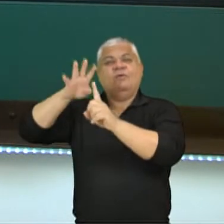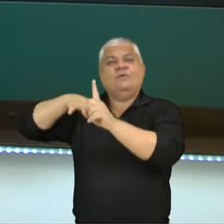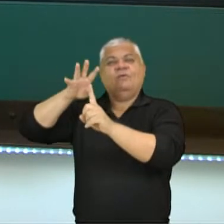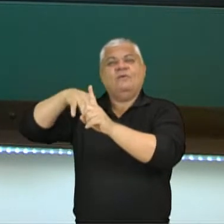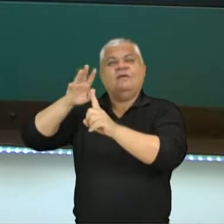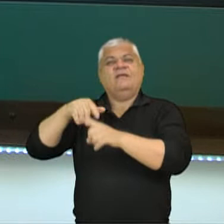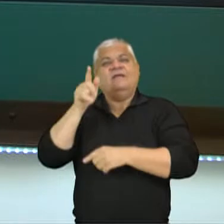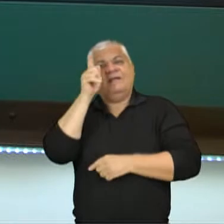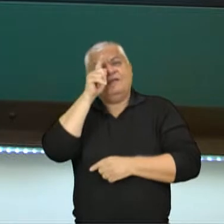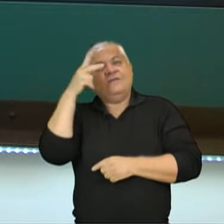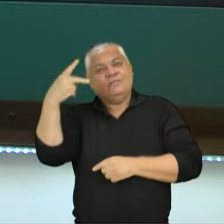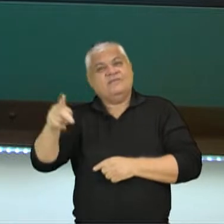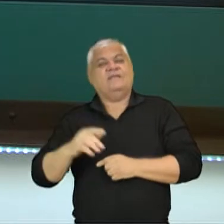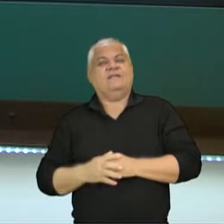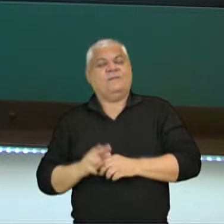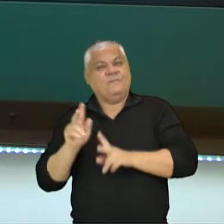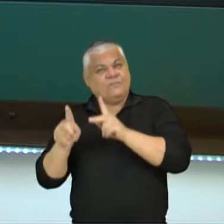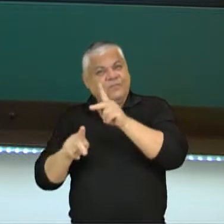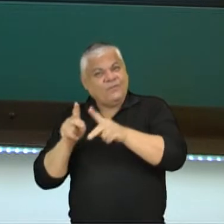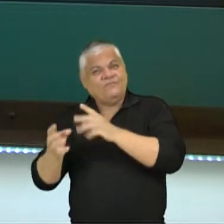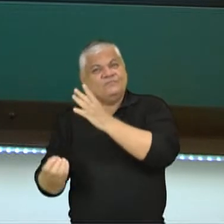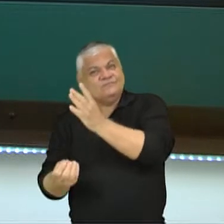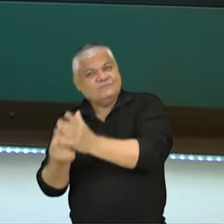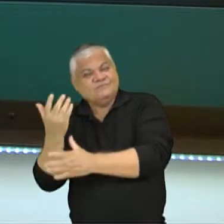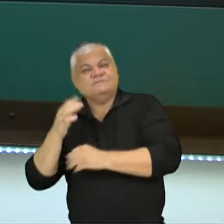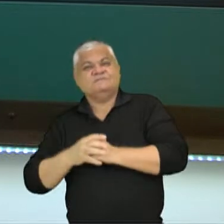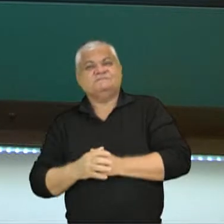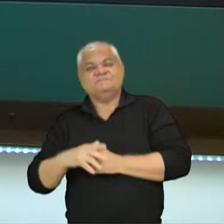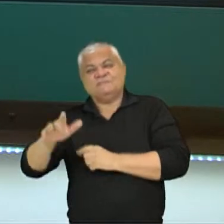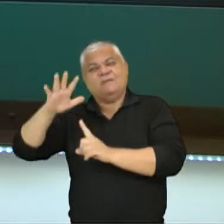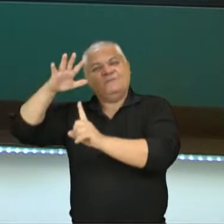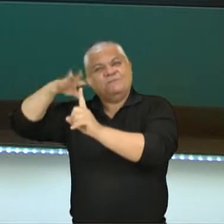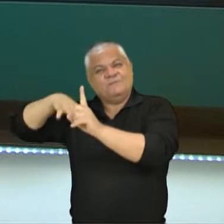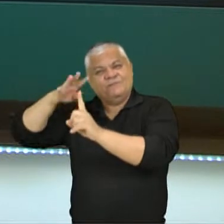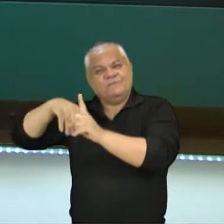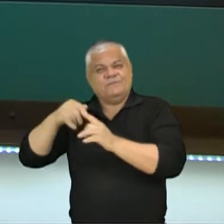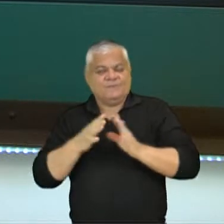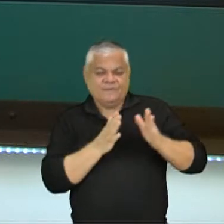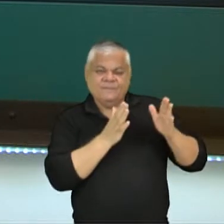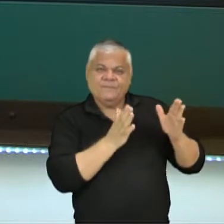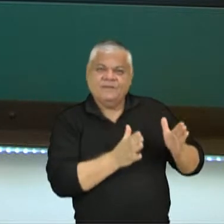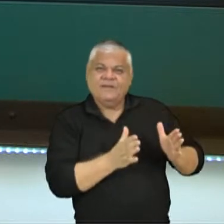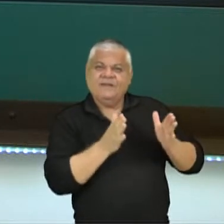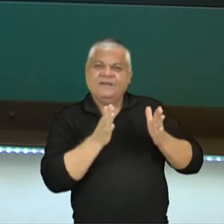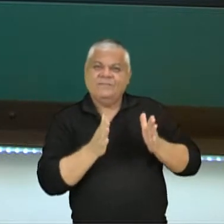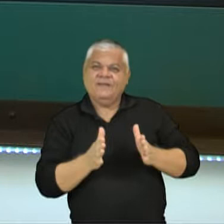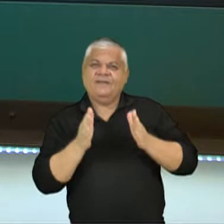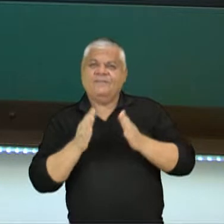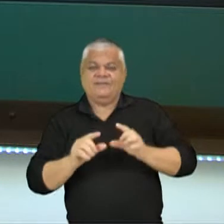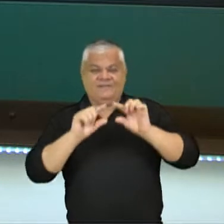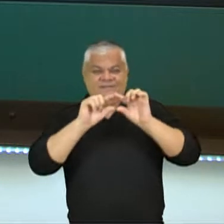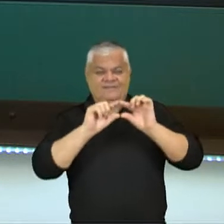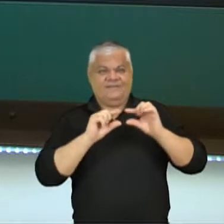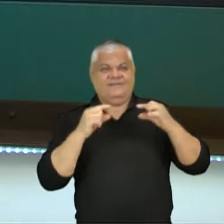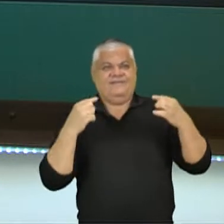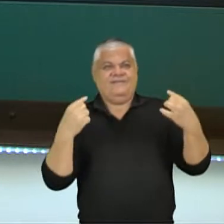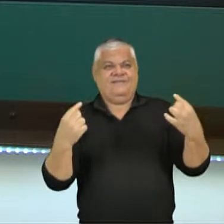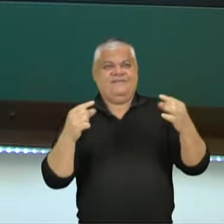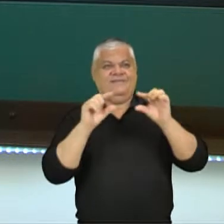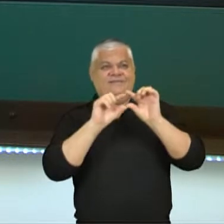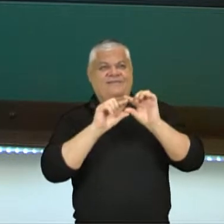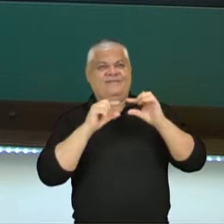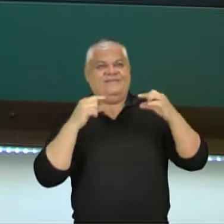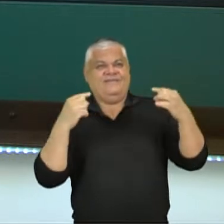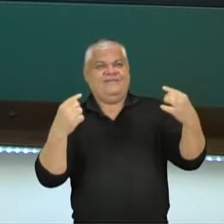grego, exatamente. Eles deram origem. Então, está tendo uma homenagem, que são as fases exatamente da arquitetura grega. Então, a gente vê que está